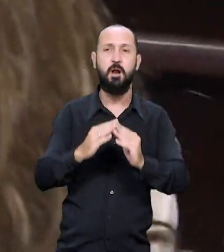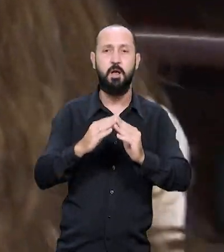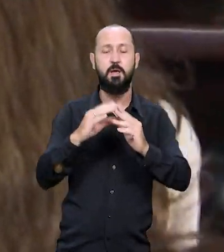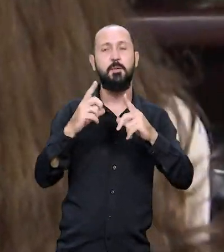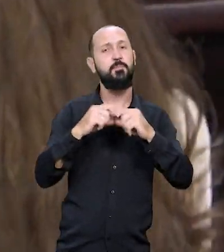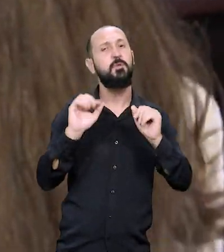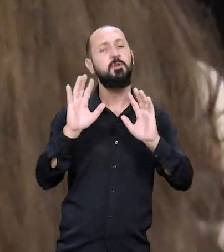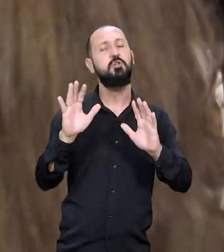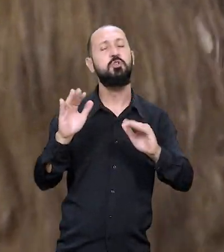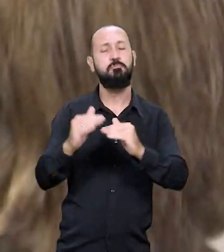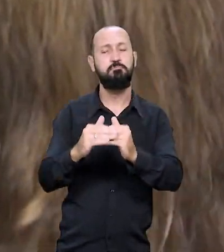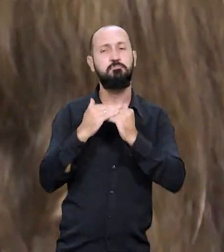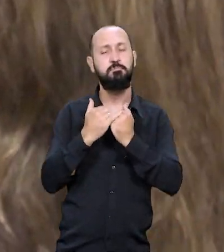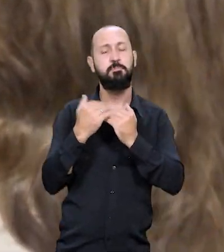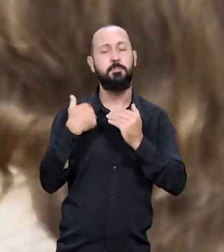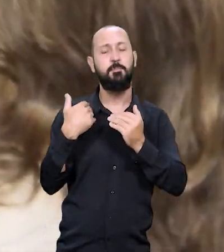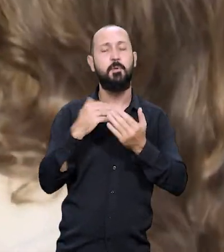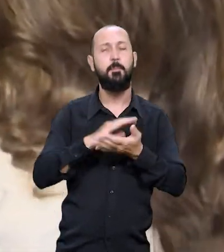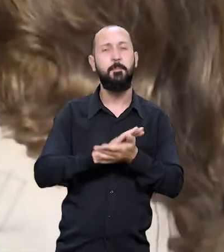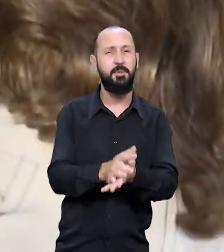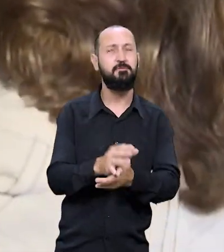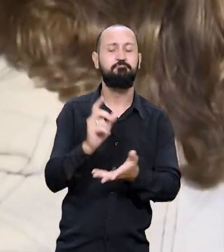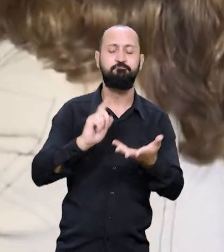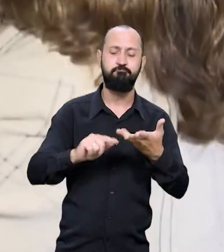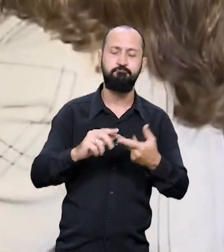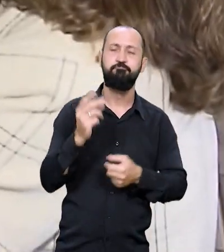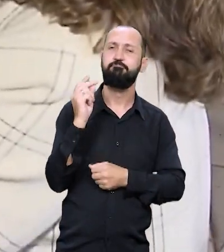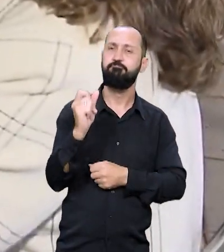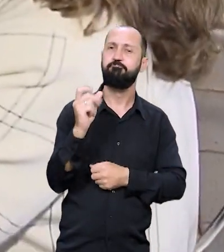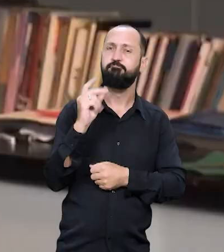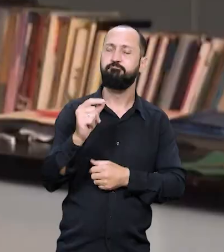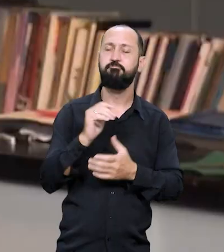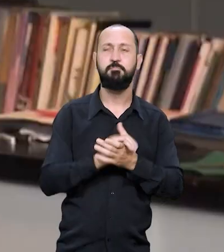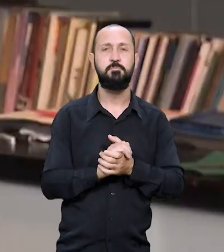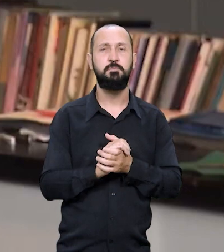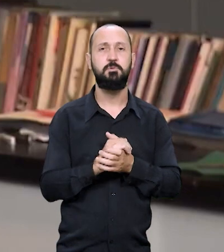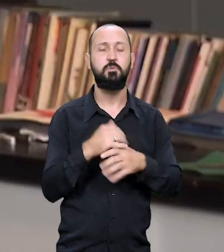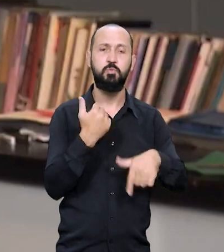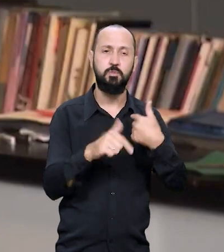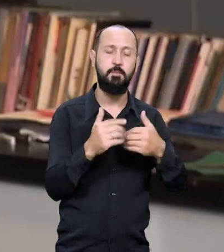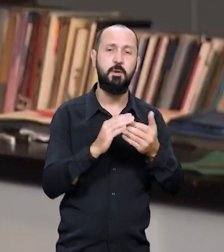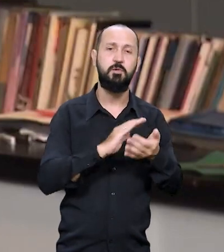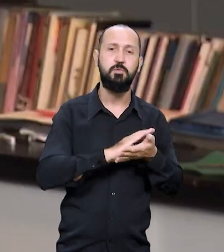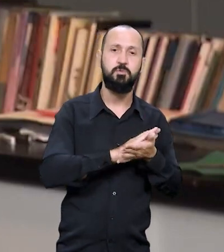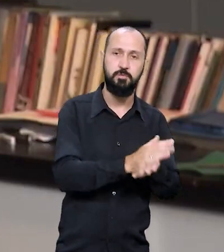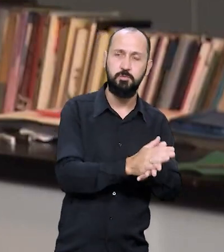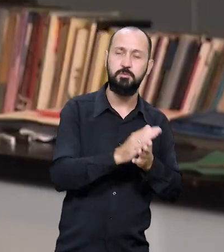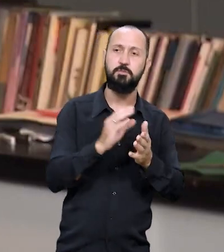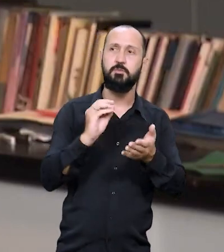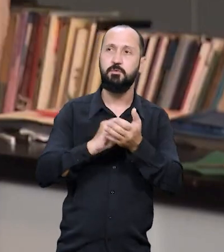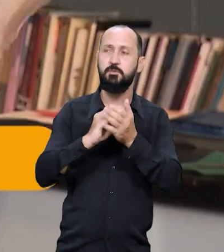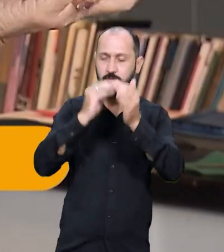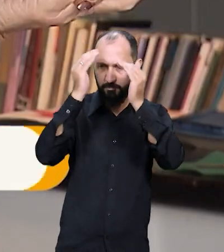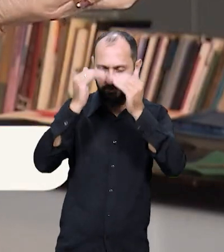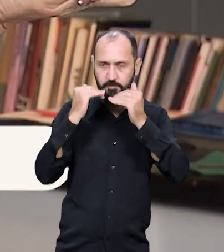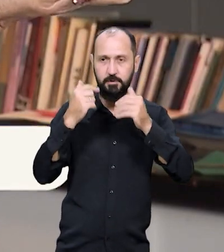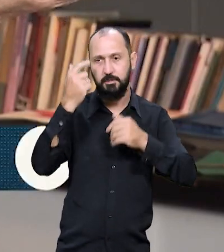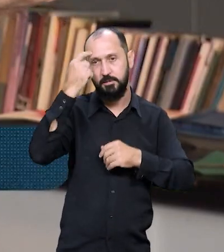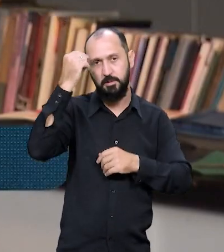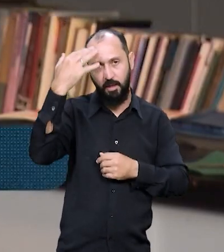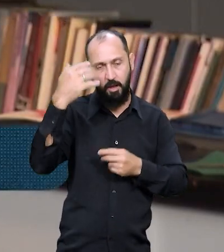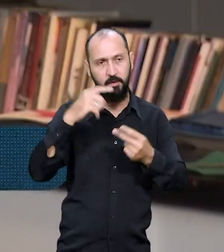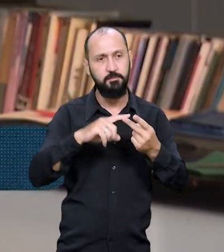Brasília e conta que já sofreu preconceito pela idade muitas vezes. Te excluem do trabalho, te desrespeitam nas